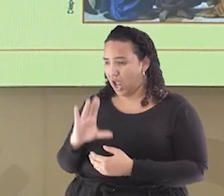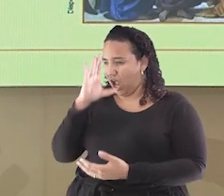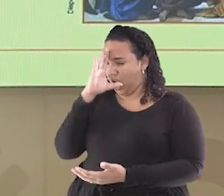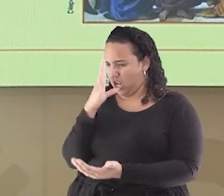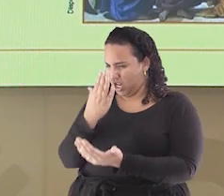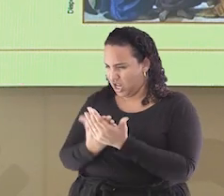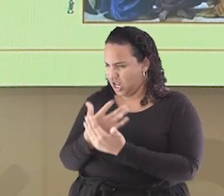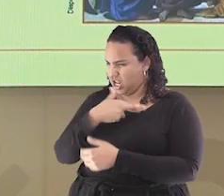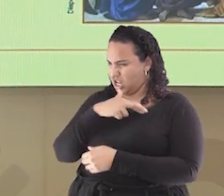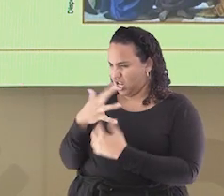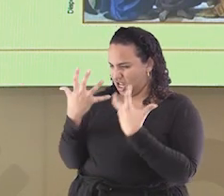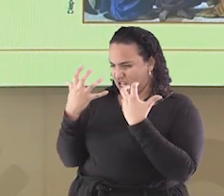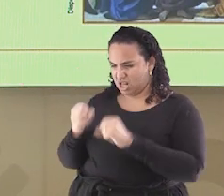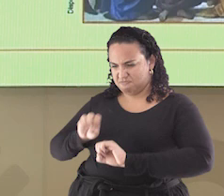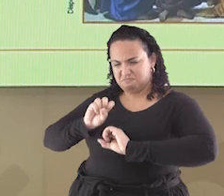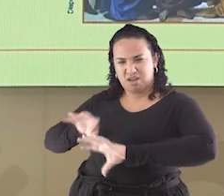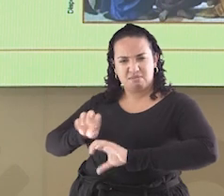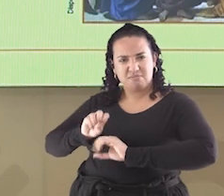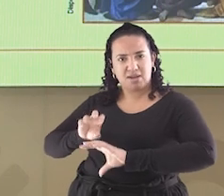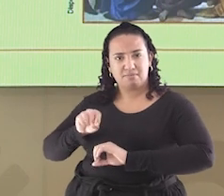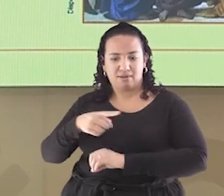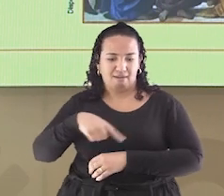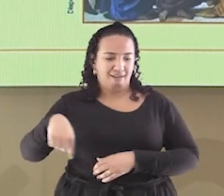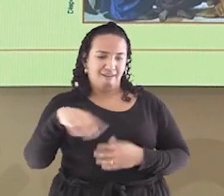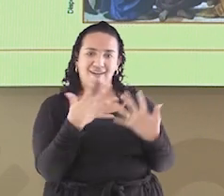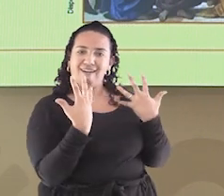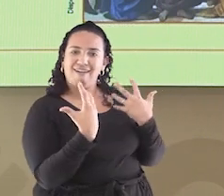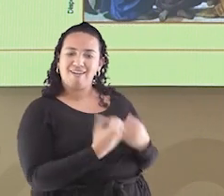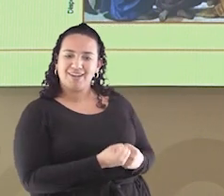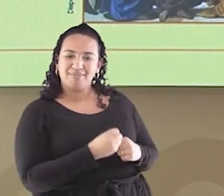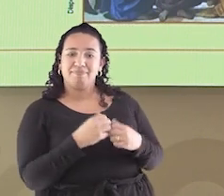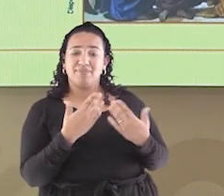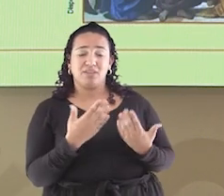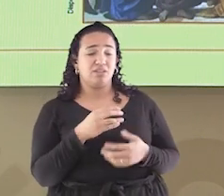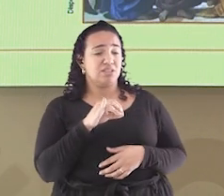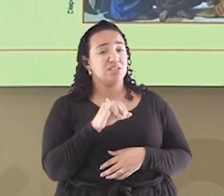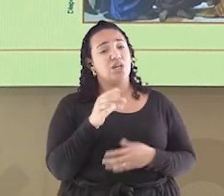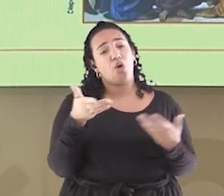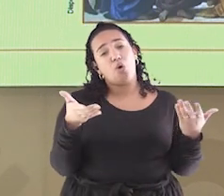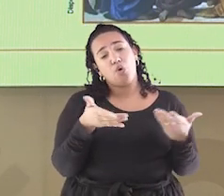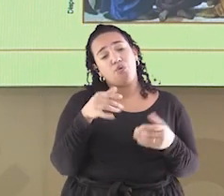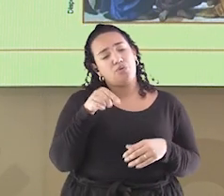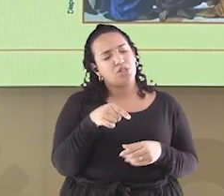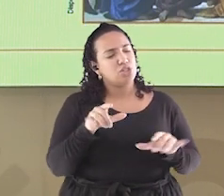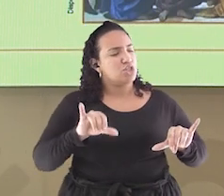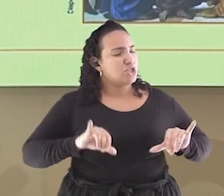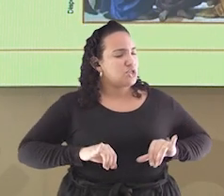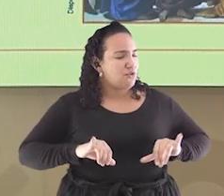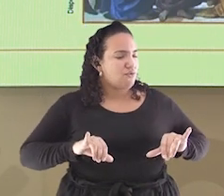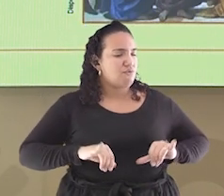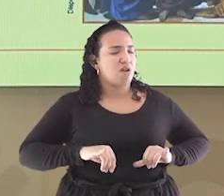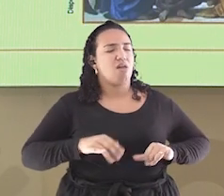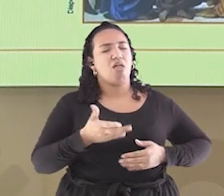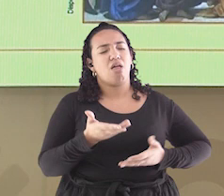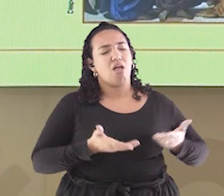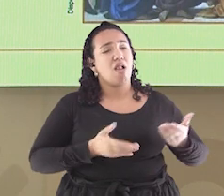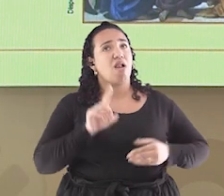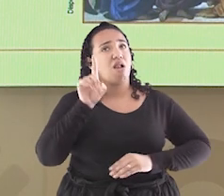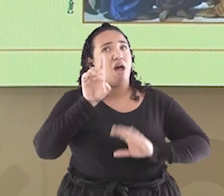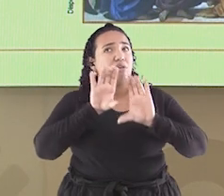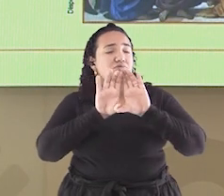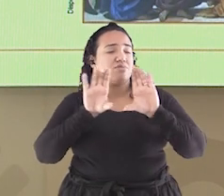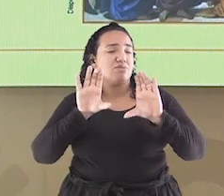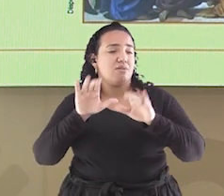Que aqueles que viviam uma vida ali, uma vida cheia de penuras, de trabalho, seriam recompensados no céu, num ato divino.